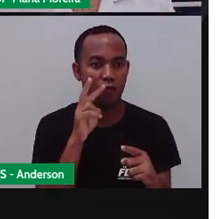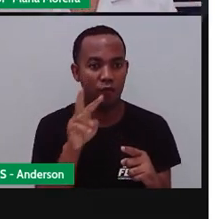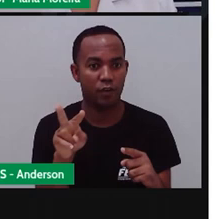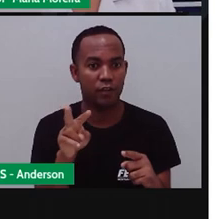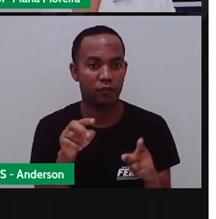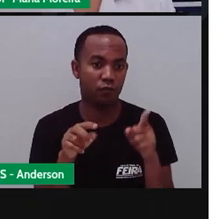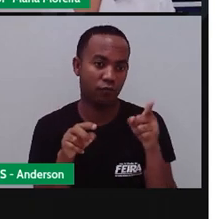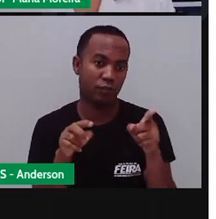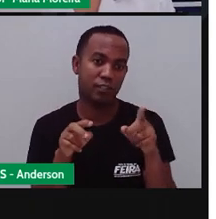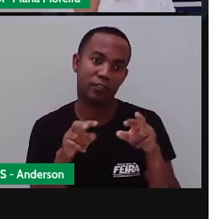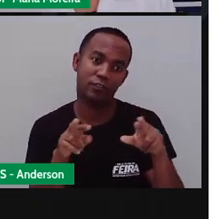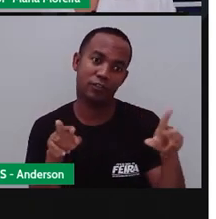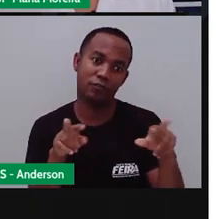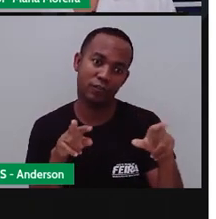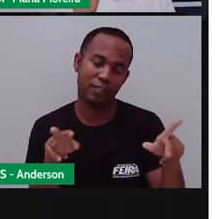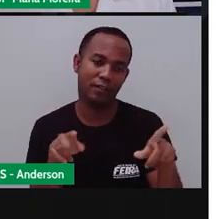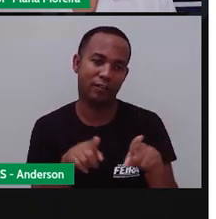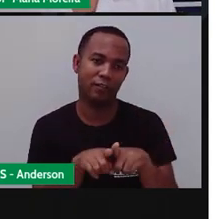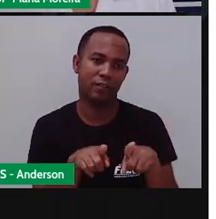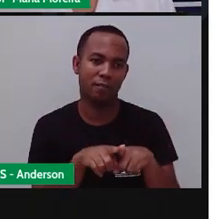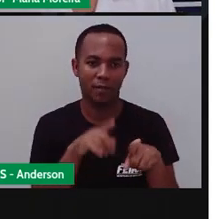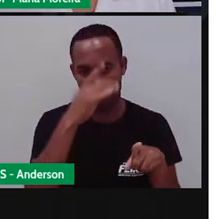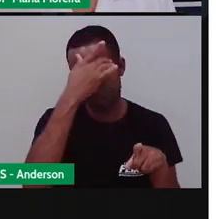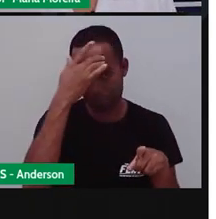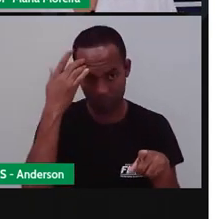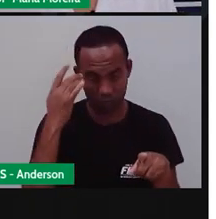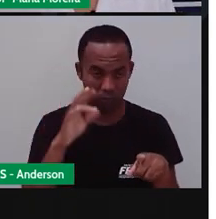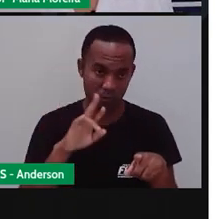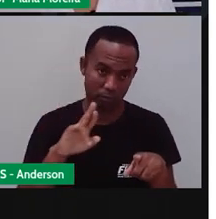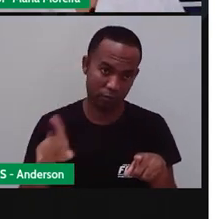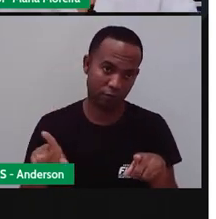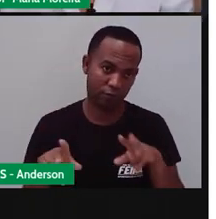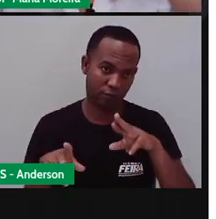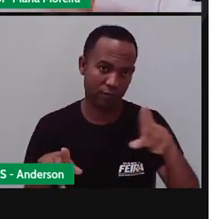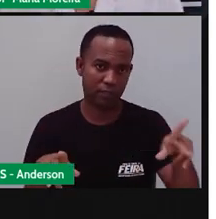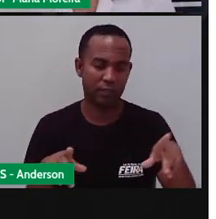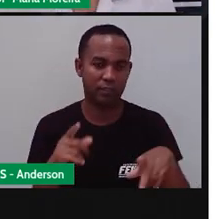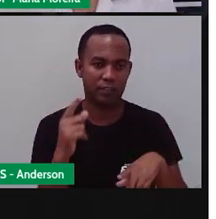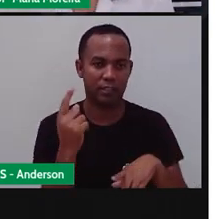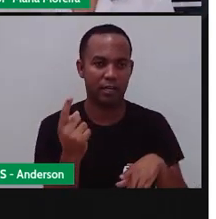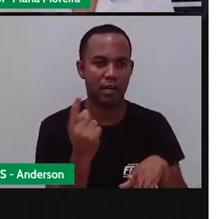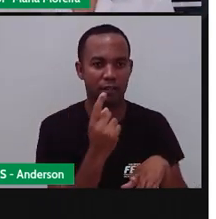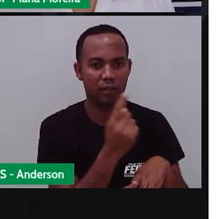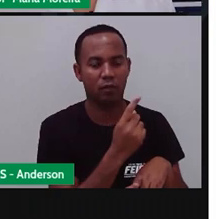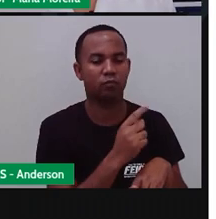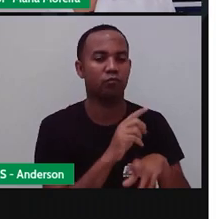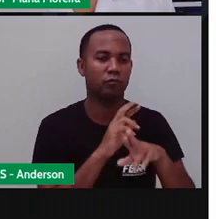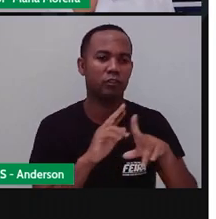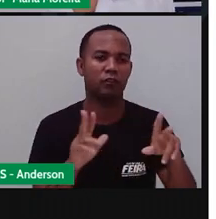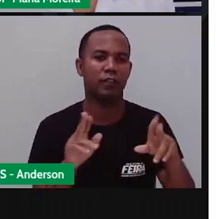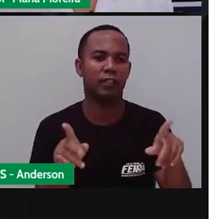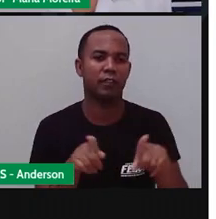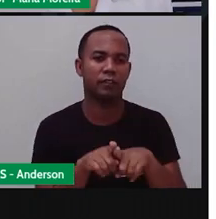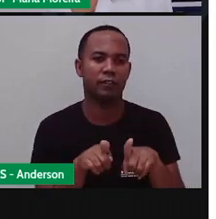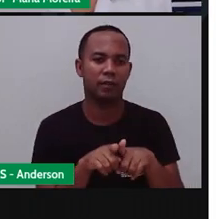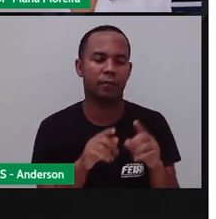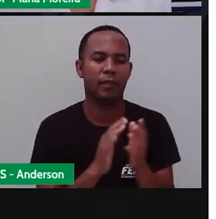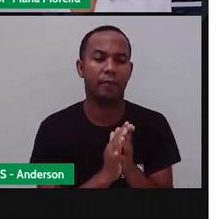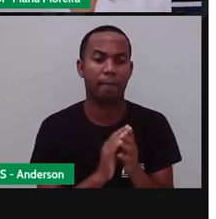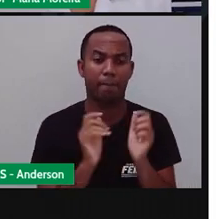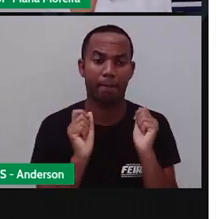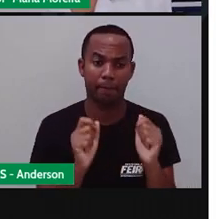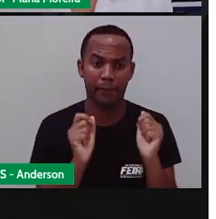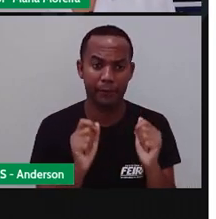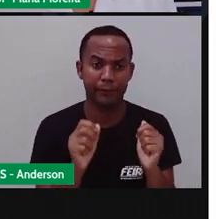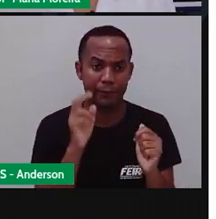Diferente, ela é distinta de pessoa para pessoa. Então, cada pessoa tem o seu universo aqui. Então, eu posso estar olhando para o mesmo